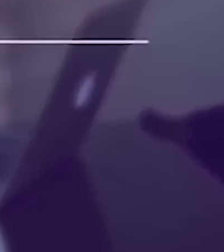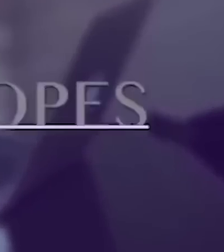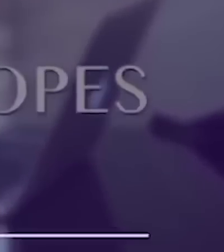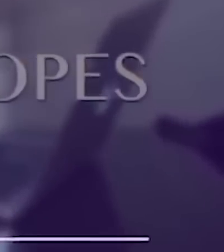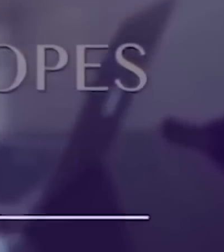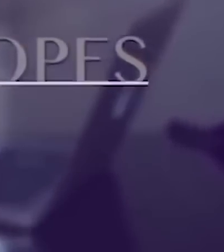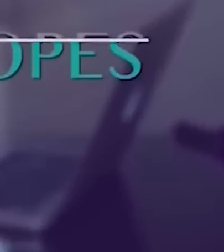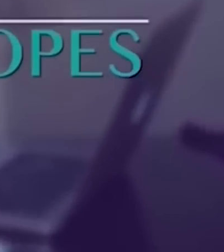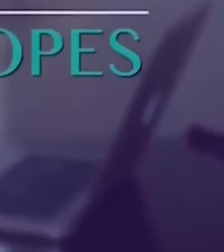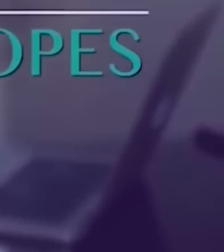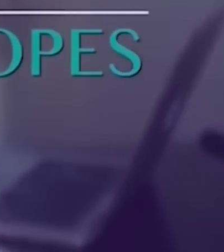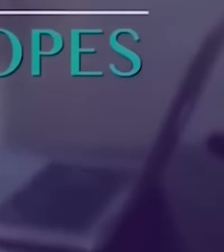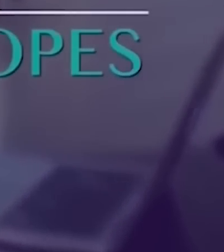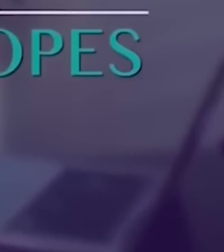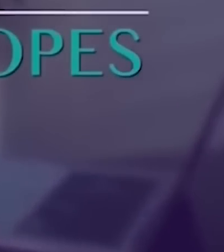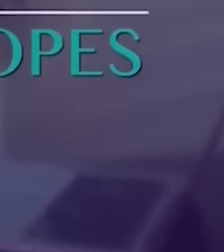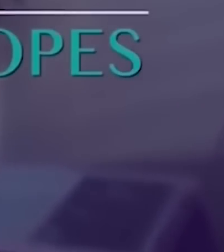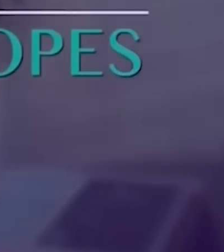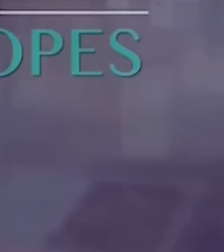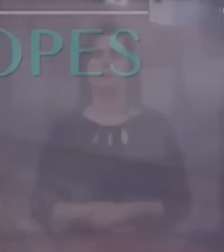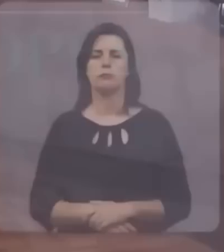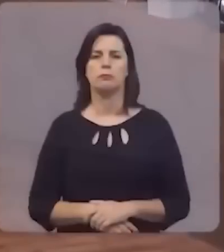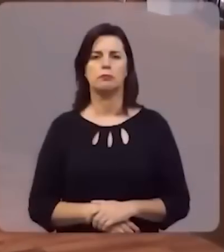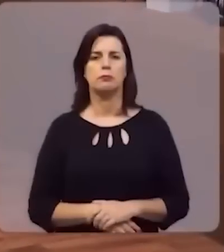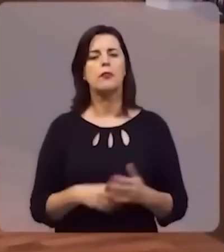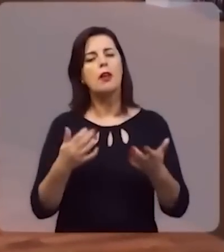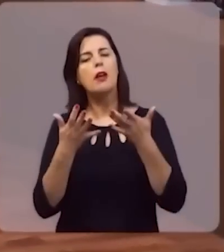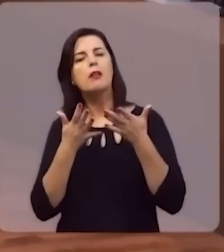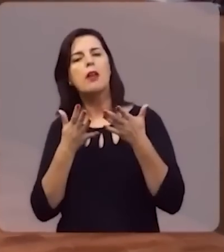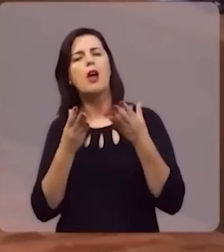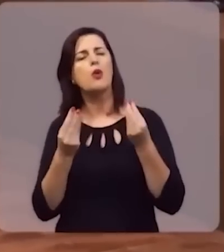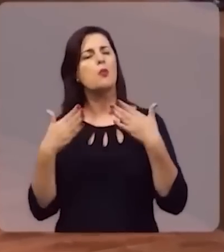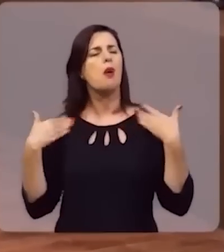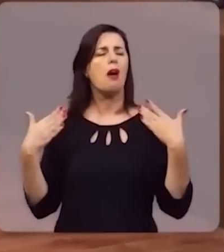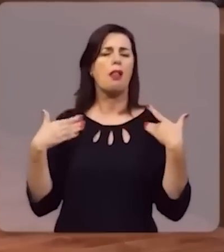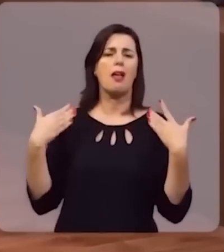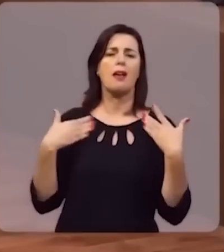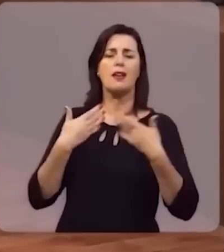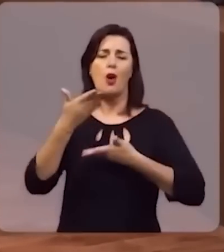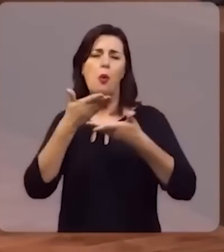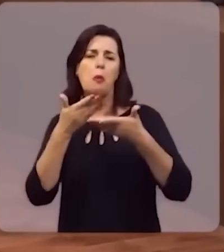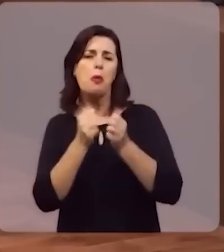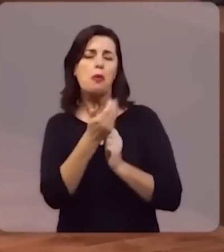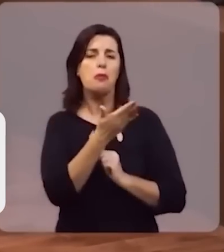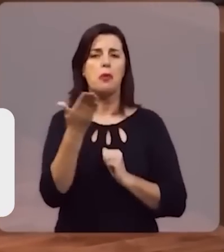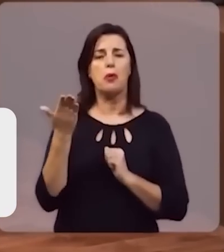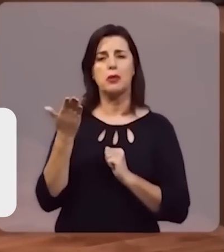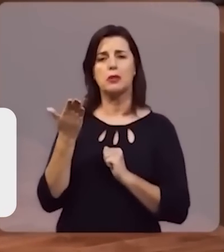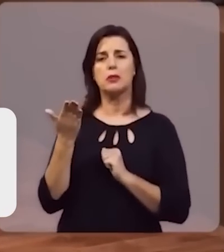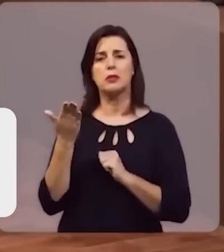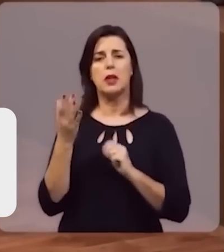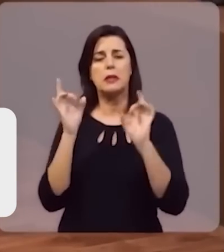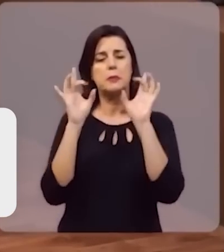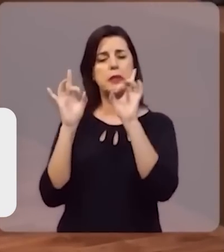Palavra da Verdade, com Hernandes Dias Lopes. Eu quero com muita alegria compartilhar com você